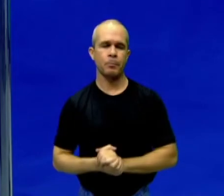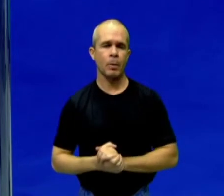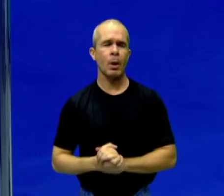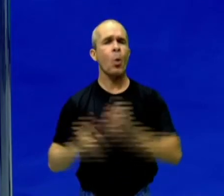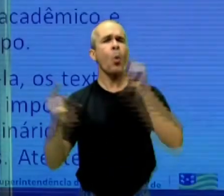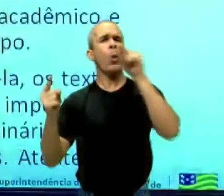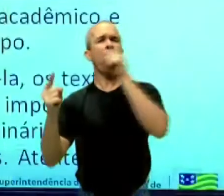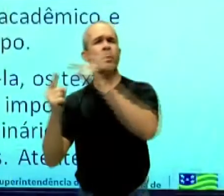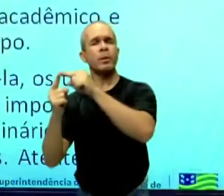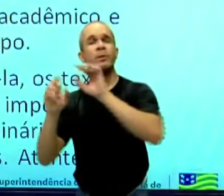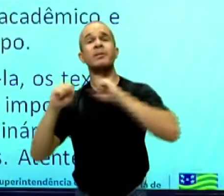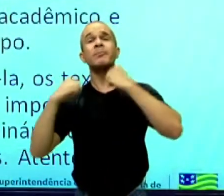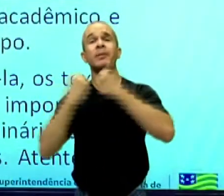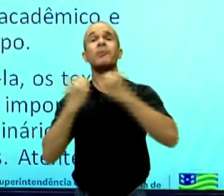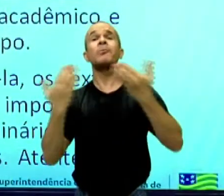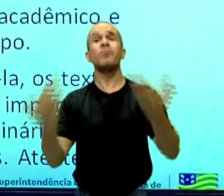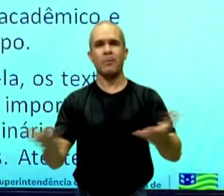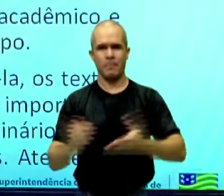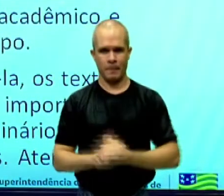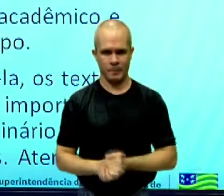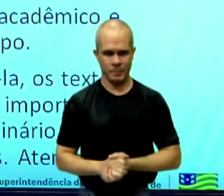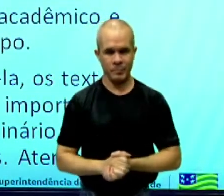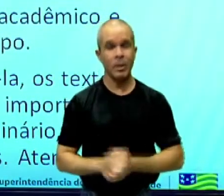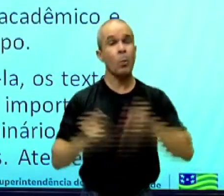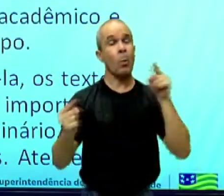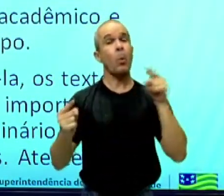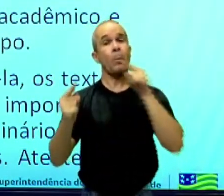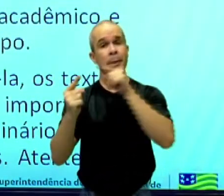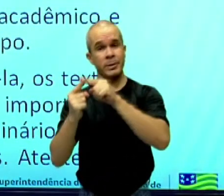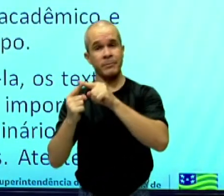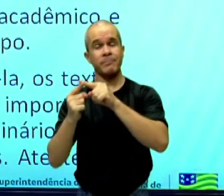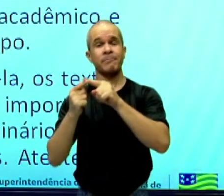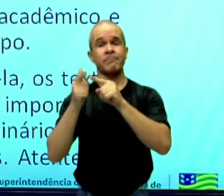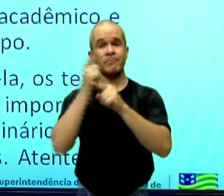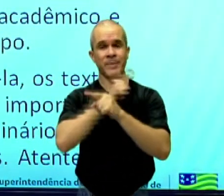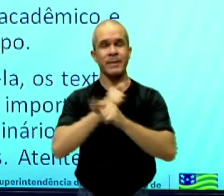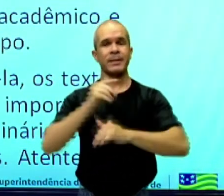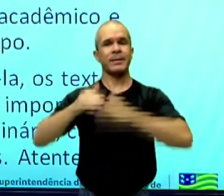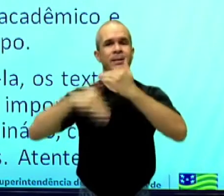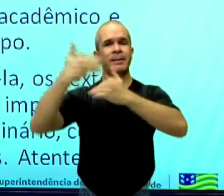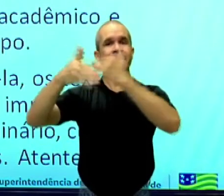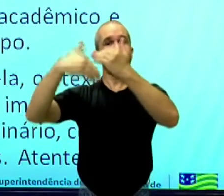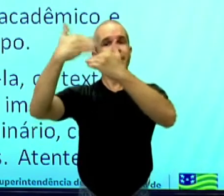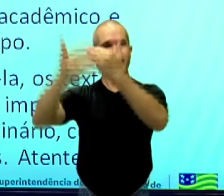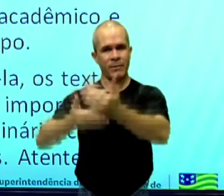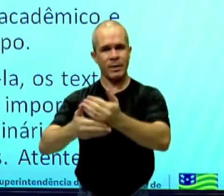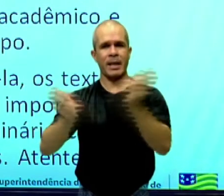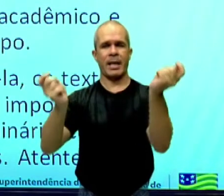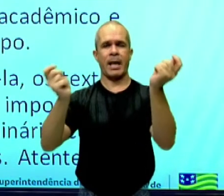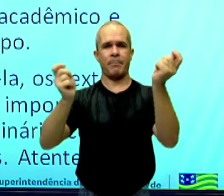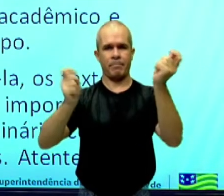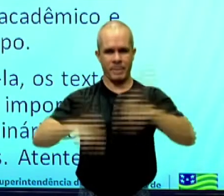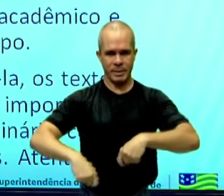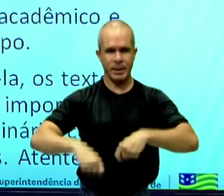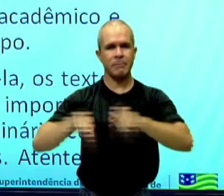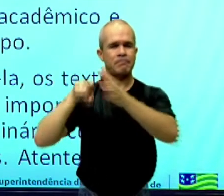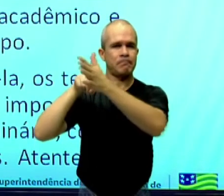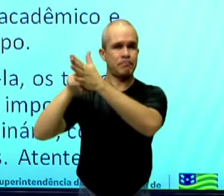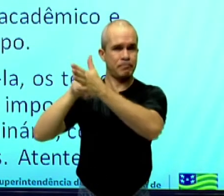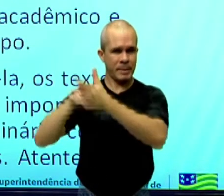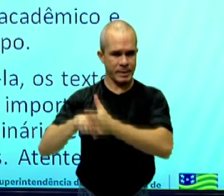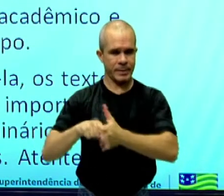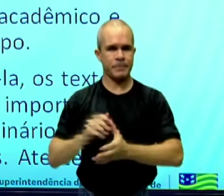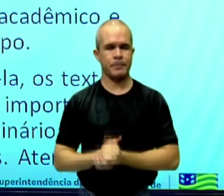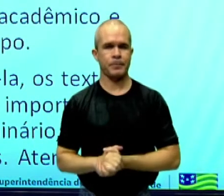seminário. O objetivo principal do seminário é proporcionar o desenvolvimento da capacidade de pesquisa.